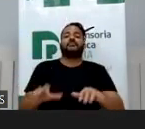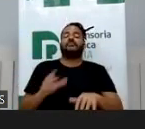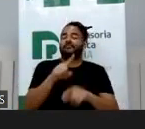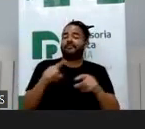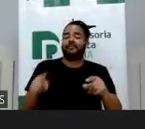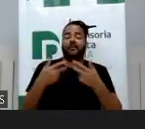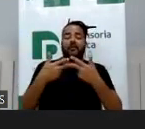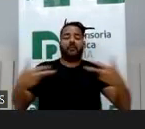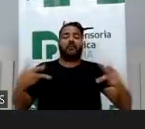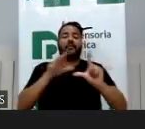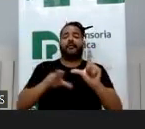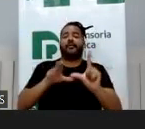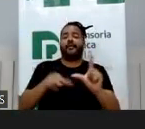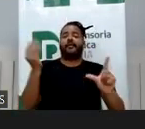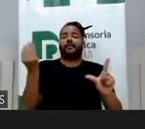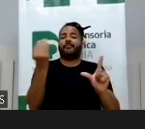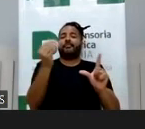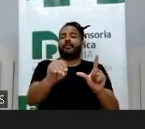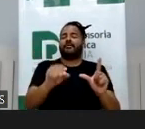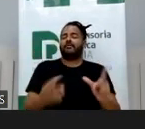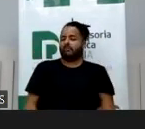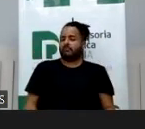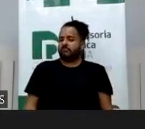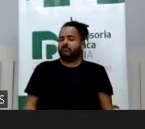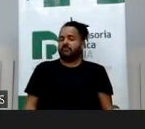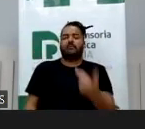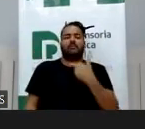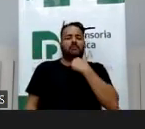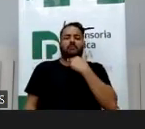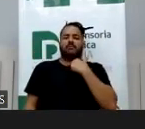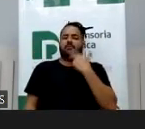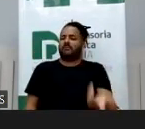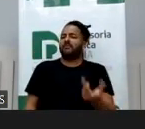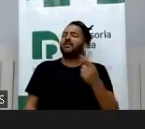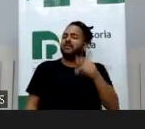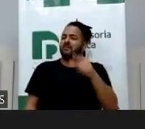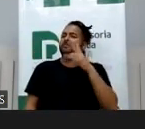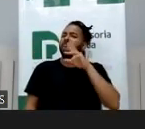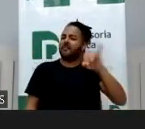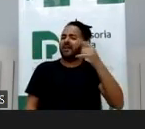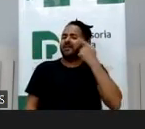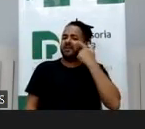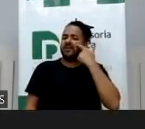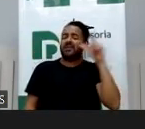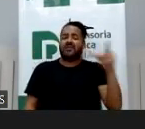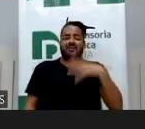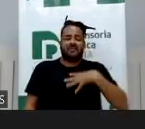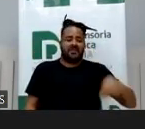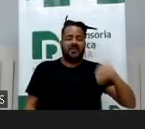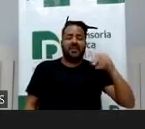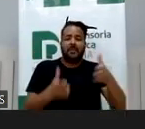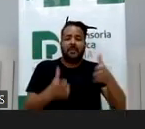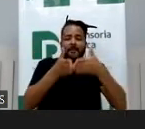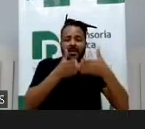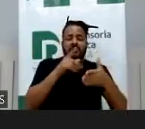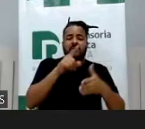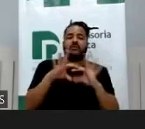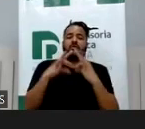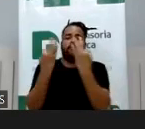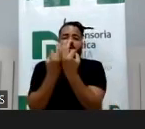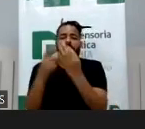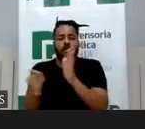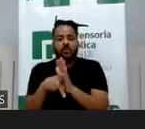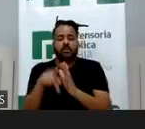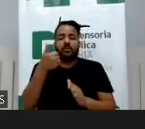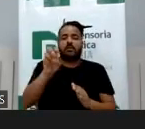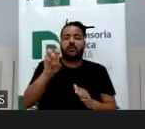e aquilo e com a legenda dessa, não é pra fazer. A gente vai assumir que foi um escorregão porque a criança pediu, tava dançando, que ali é um perfil só pra familiares, ele só teve